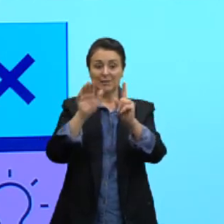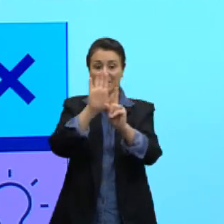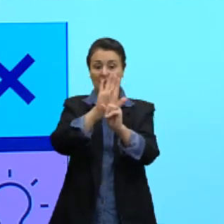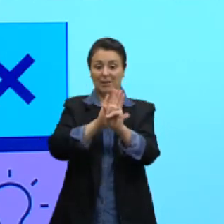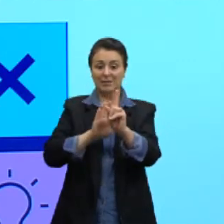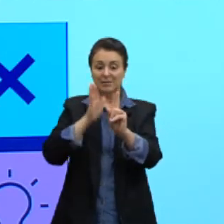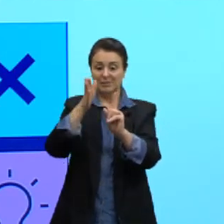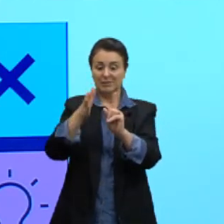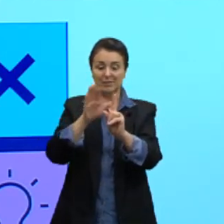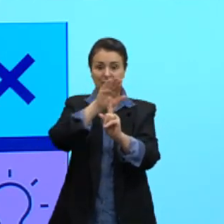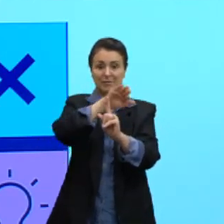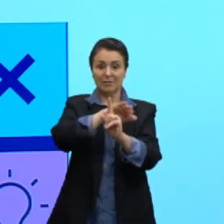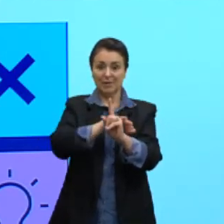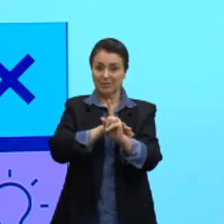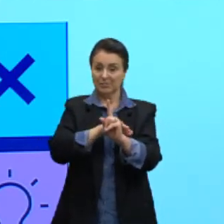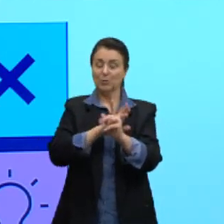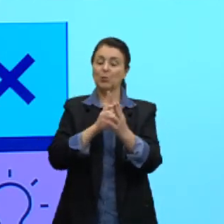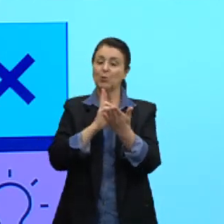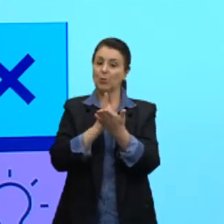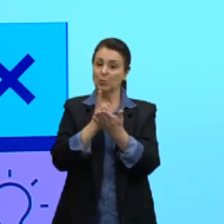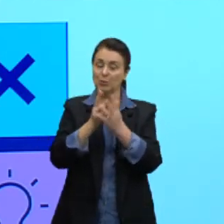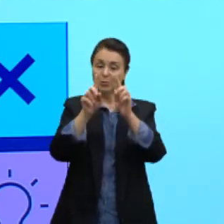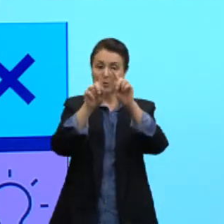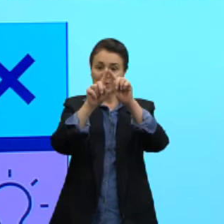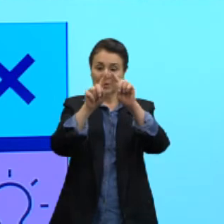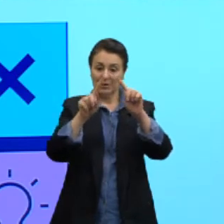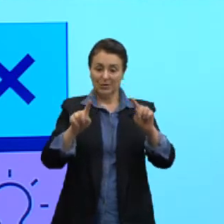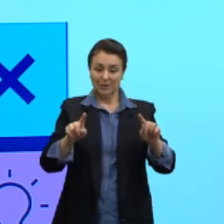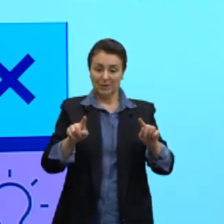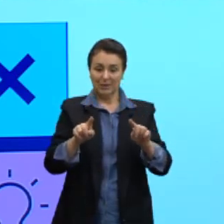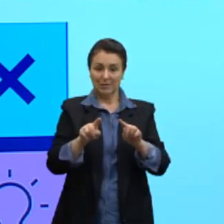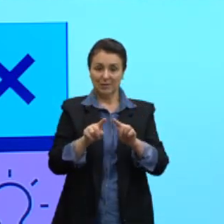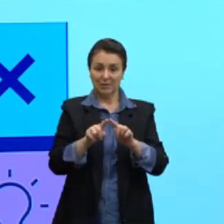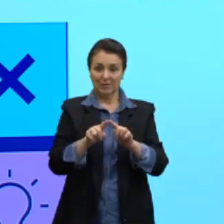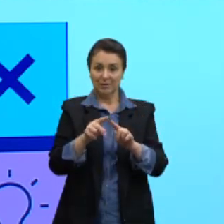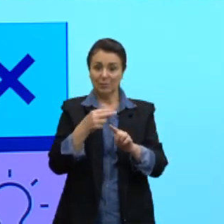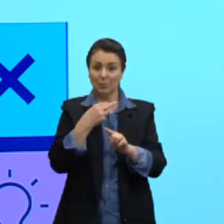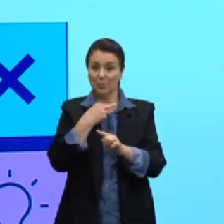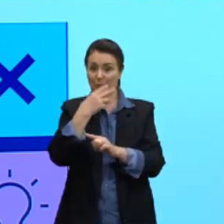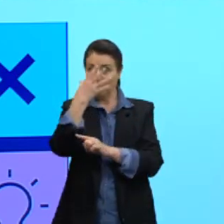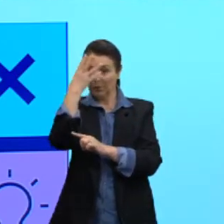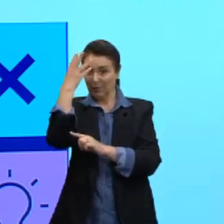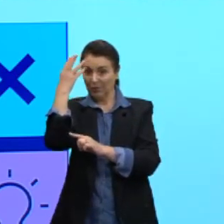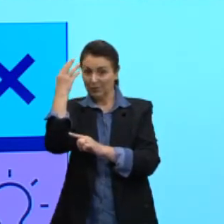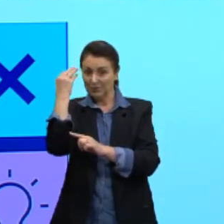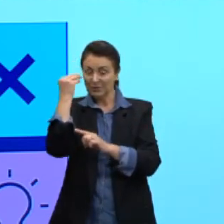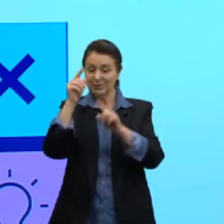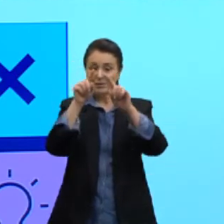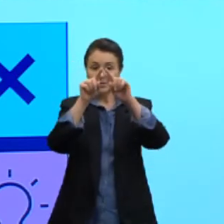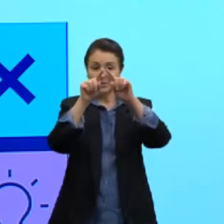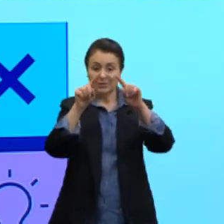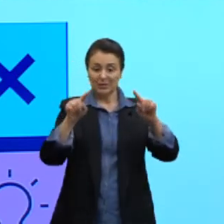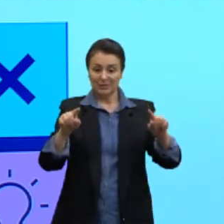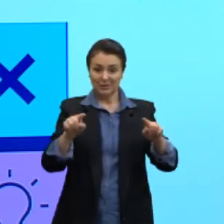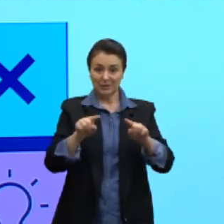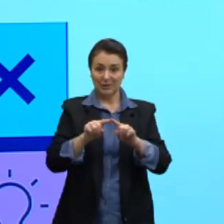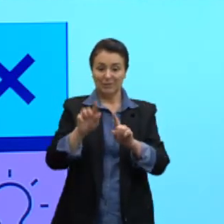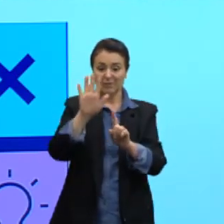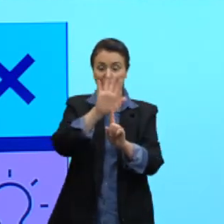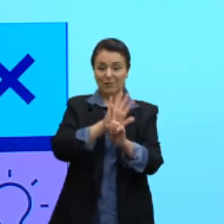são triângulos, certo? Então, não esqueçam que a pirâmide é formada por faces triangulares.